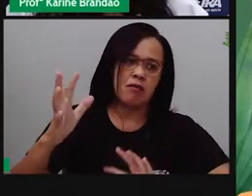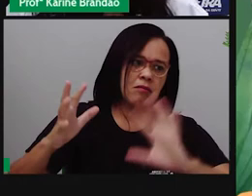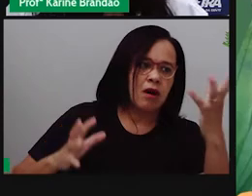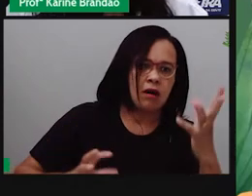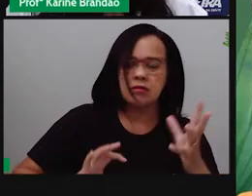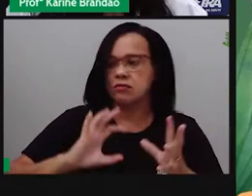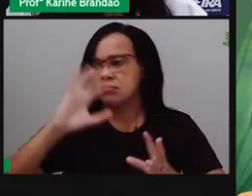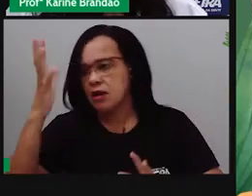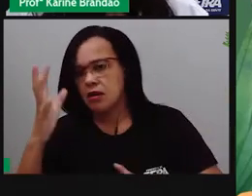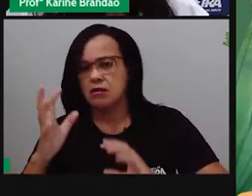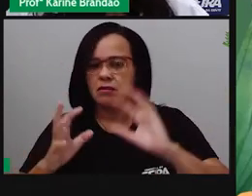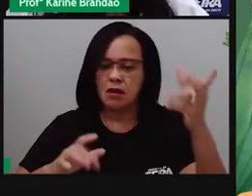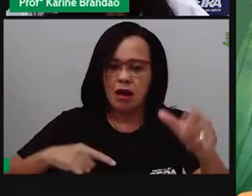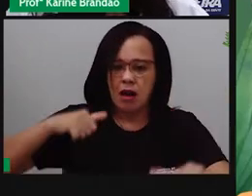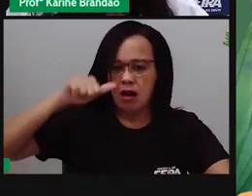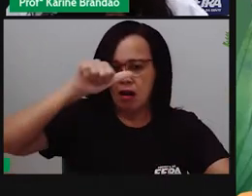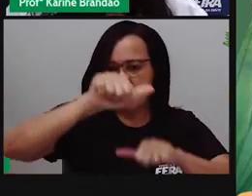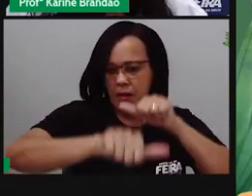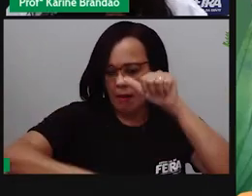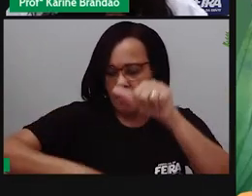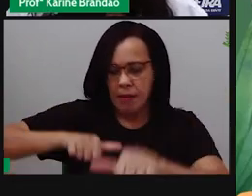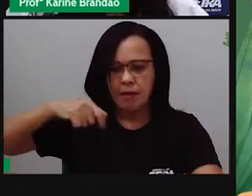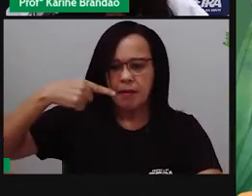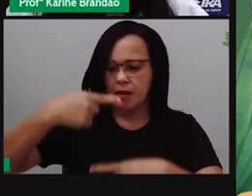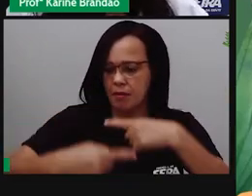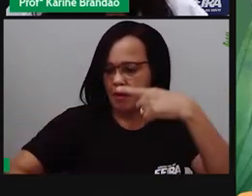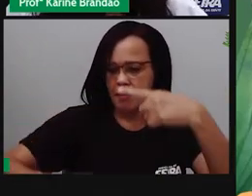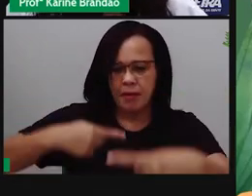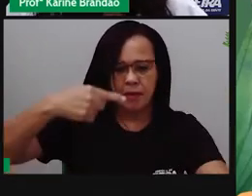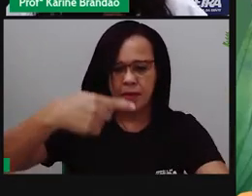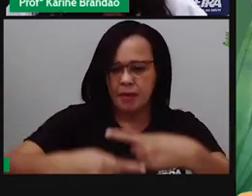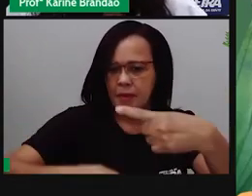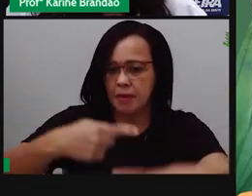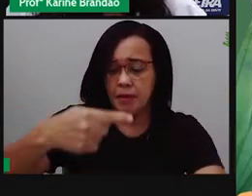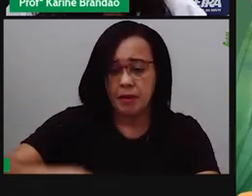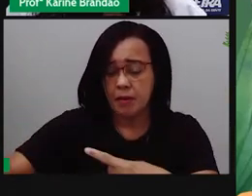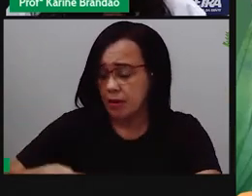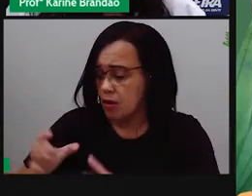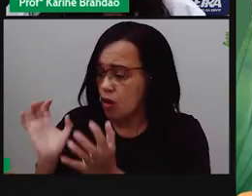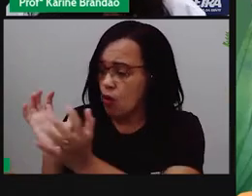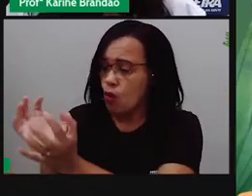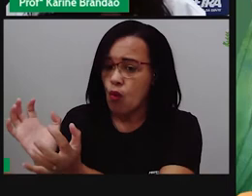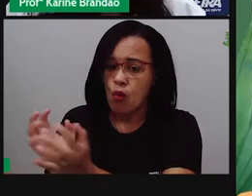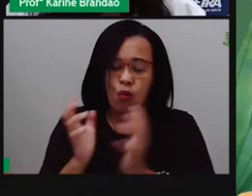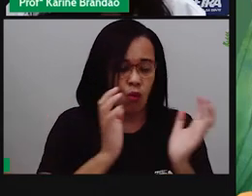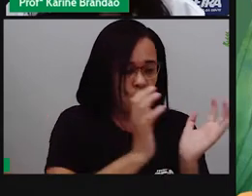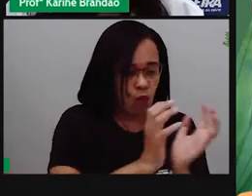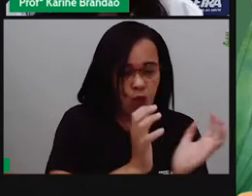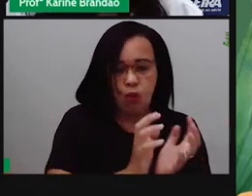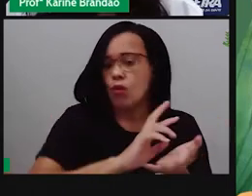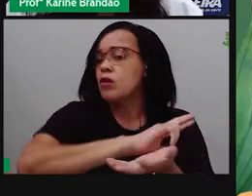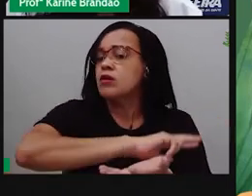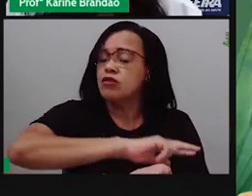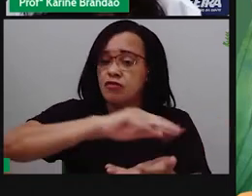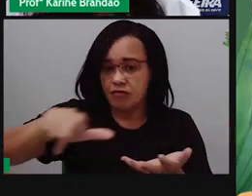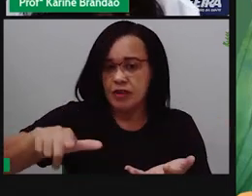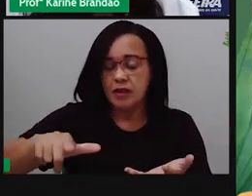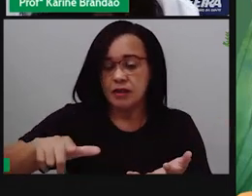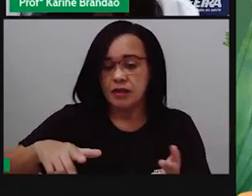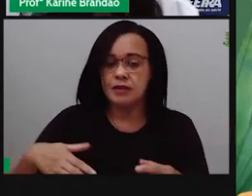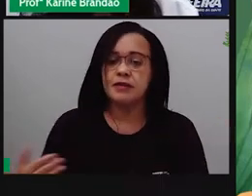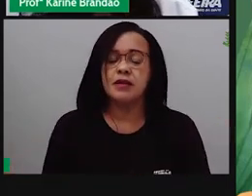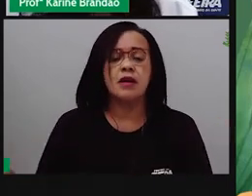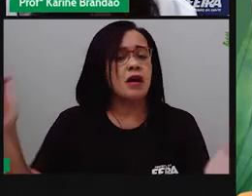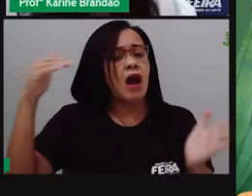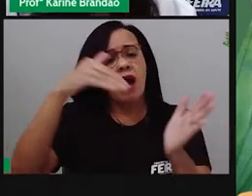geração de novas espécies, né, novos grupos de indivíduos diferentes e crescidas. Até formar essa diversidade